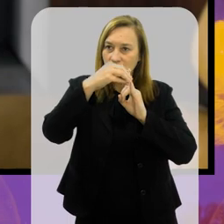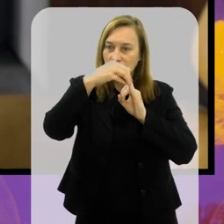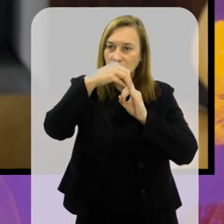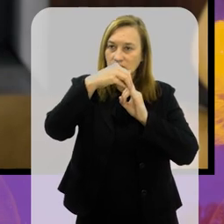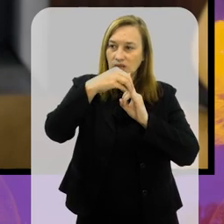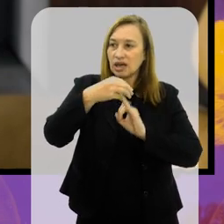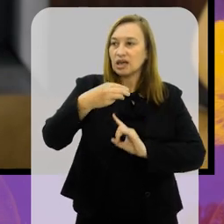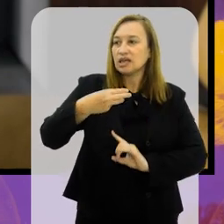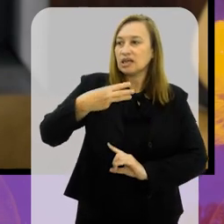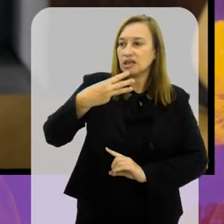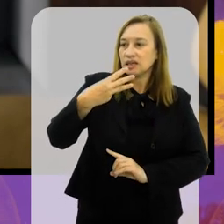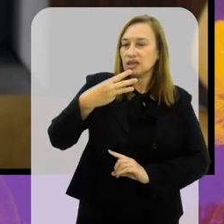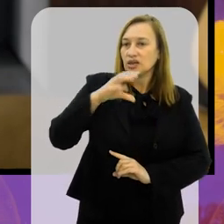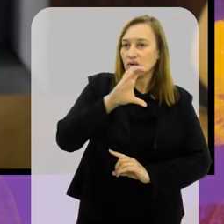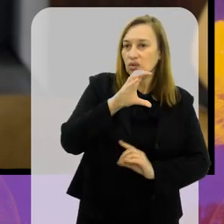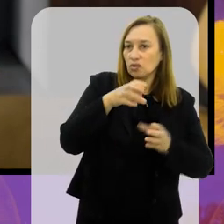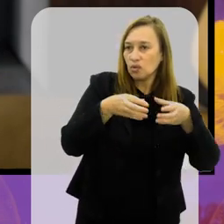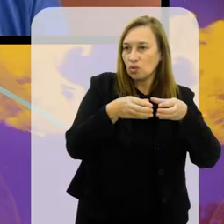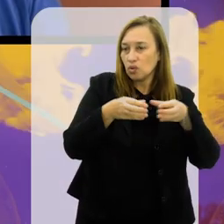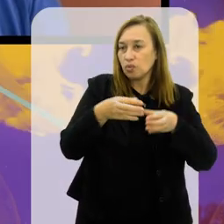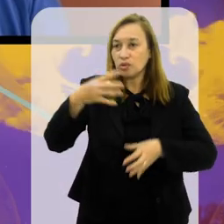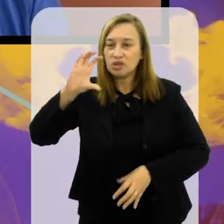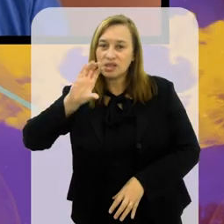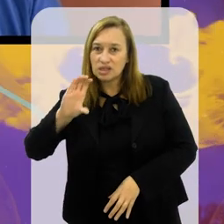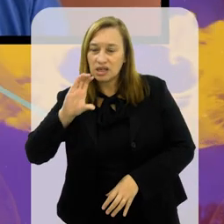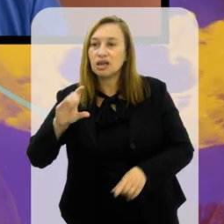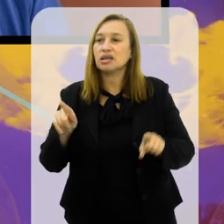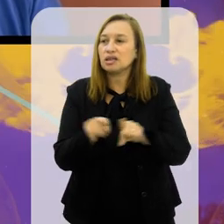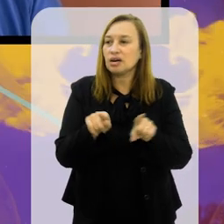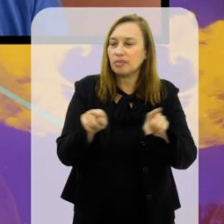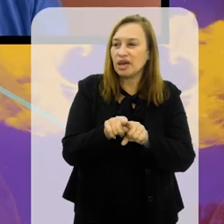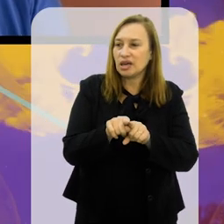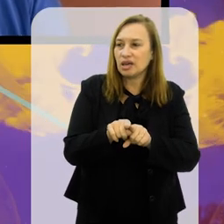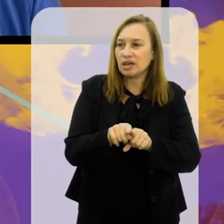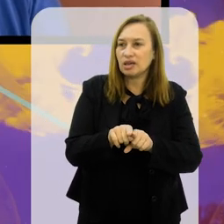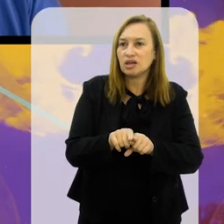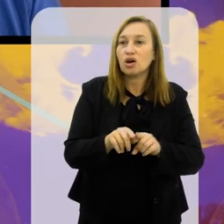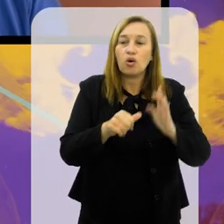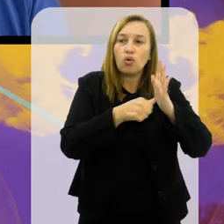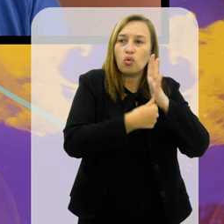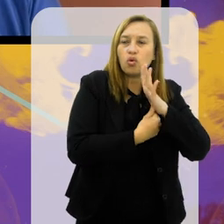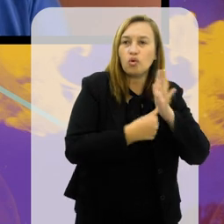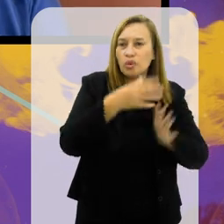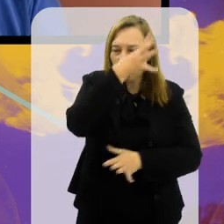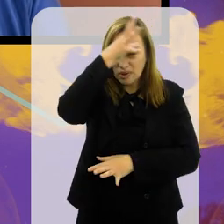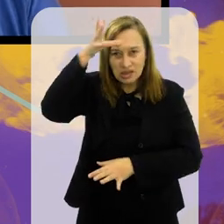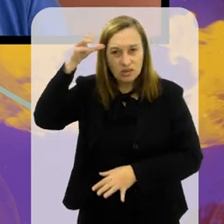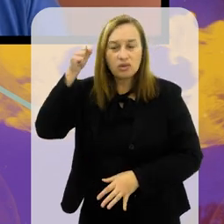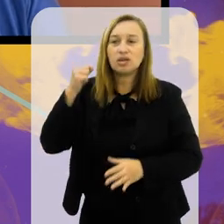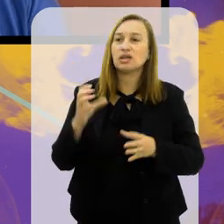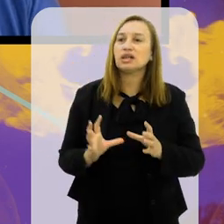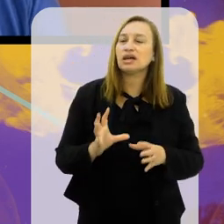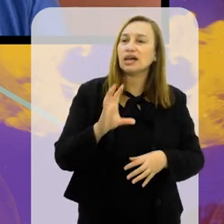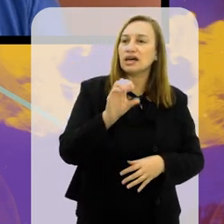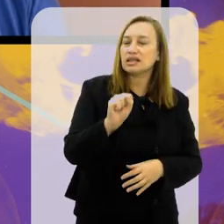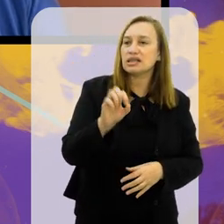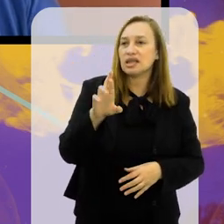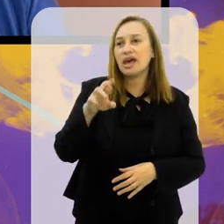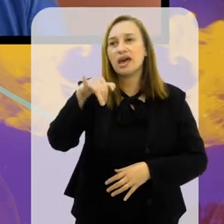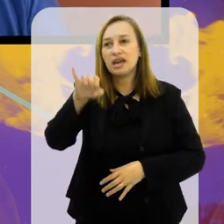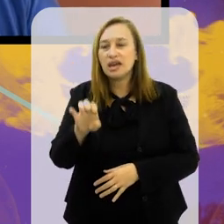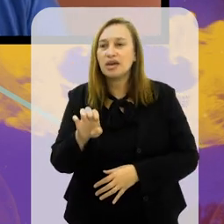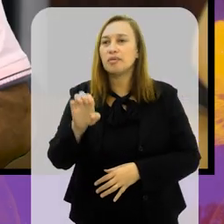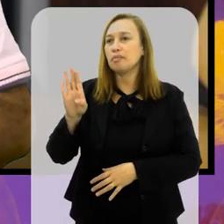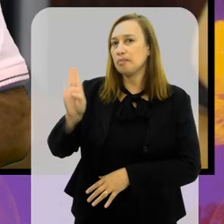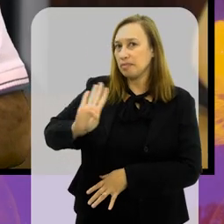C, na terceira divisão. O último resultado do Atletique... O Amazonas está na série B. Então, está na série